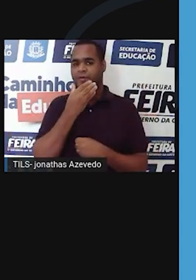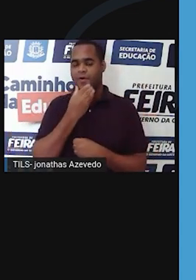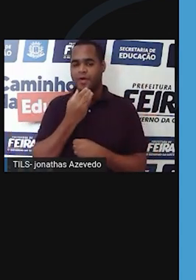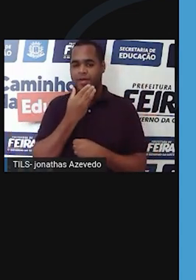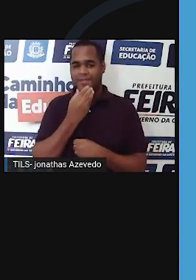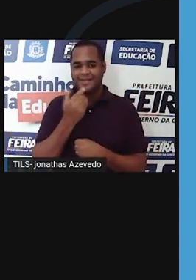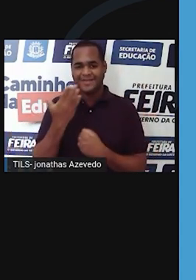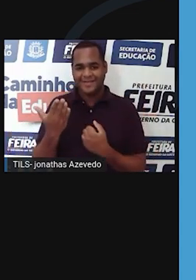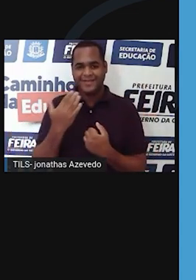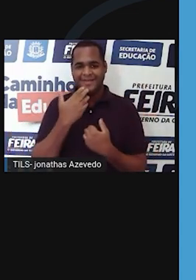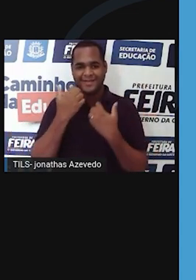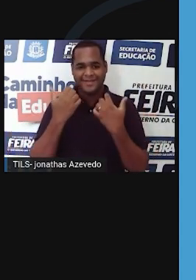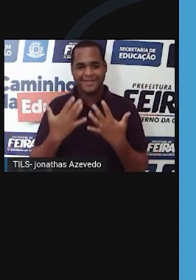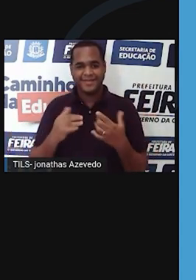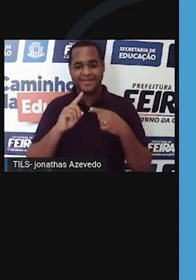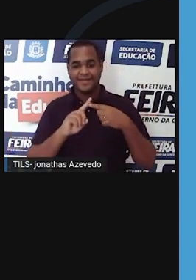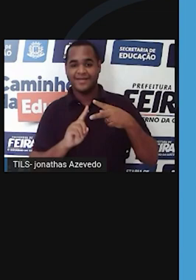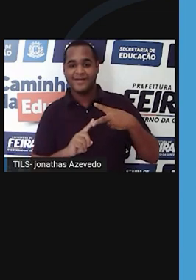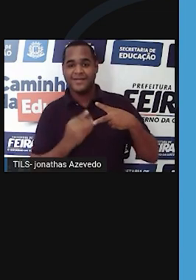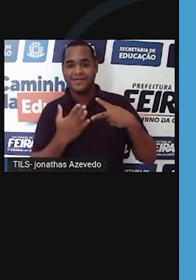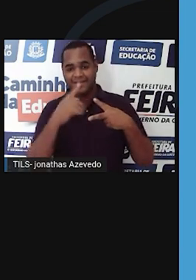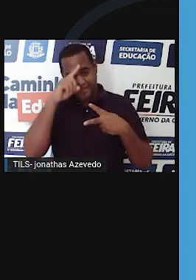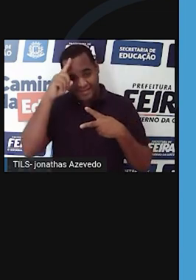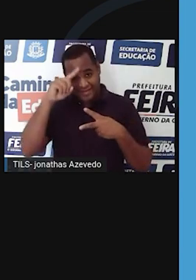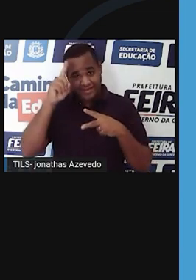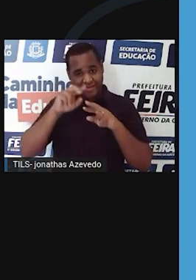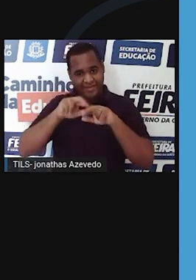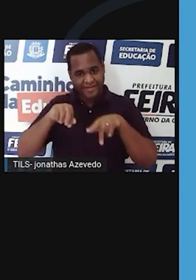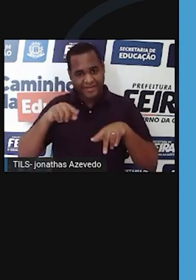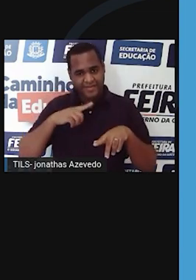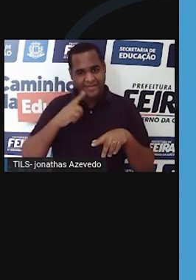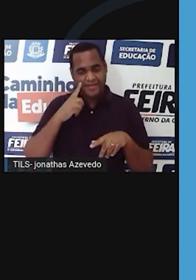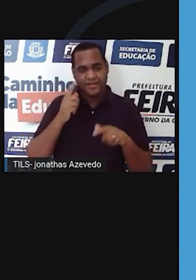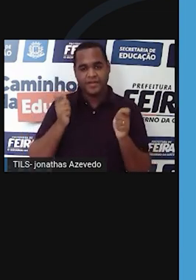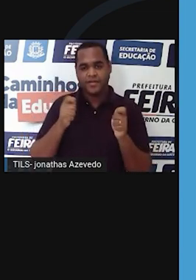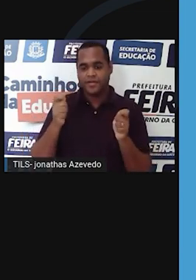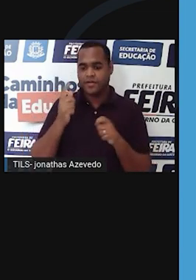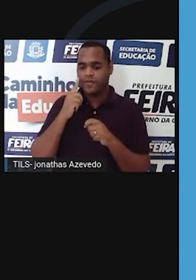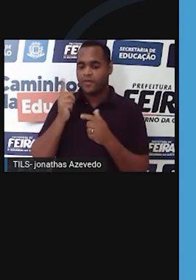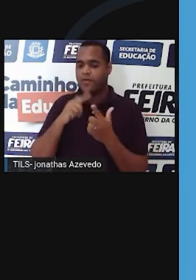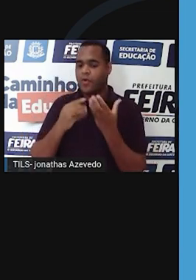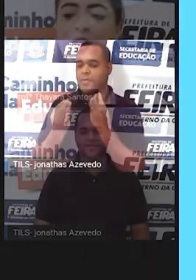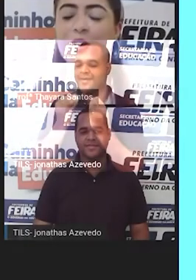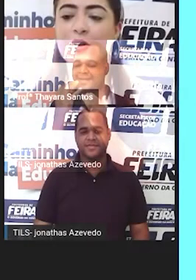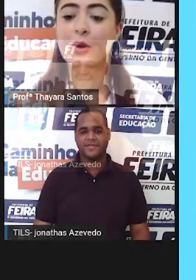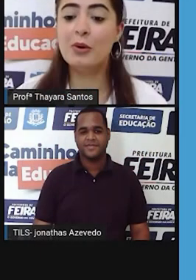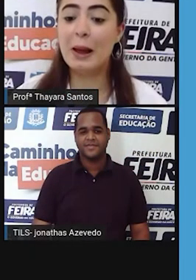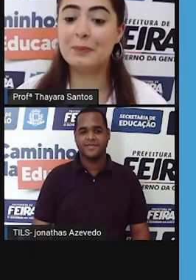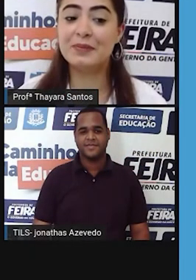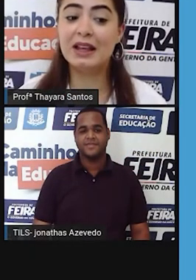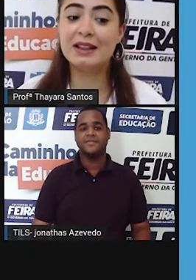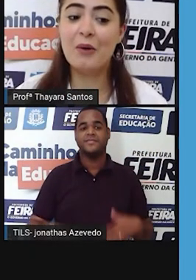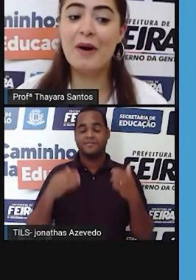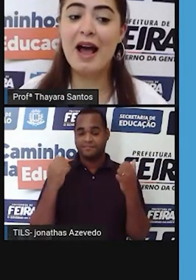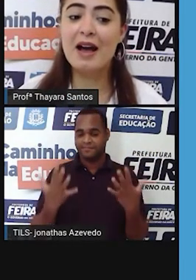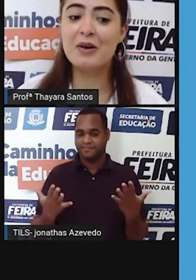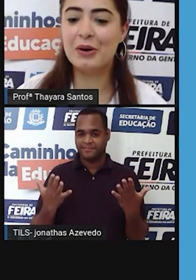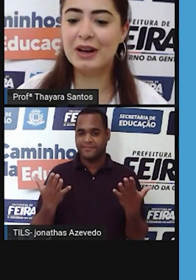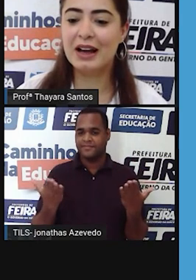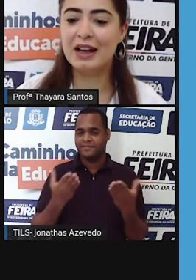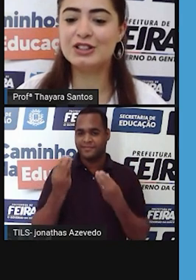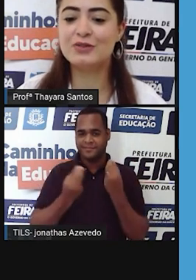e o suíço Heinrich Rohrer inventaram o microscópio de tunelamento, que funciona por fluxos elétricos. Vamos lá. Então,